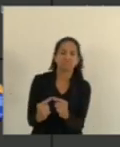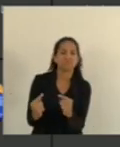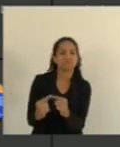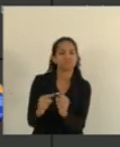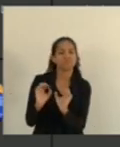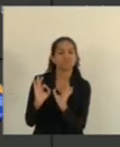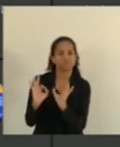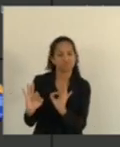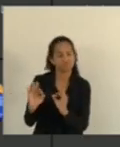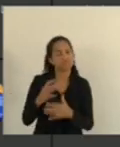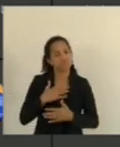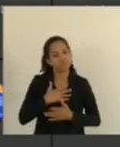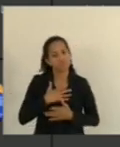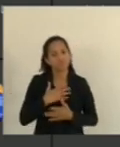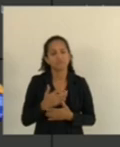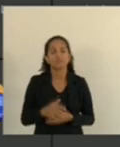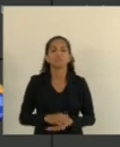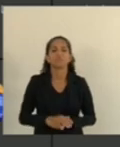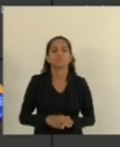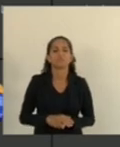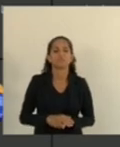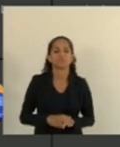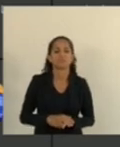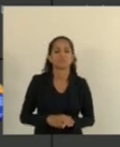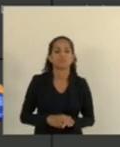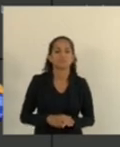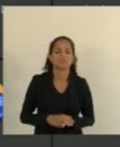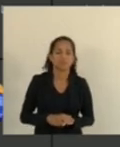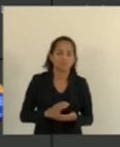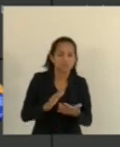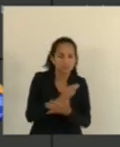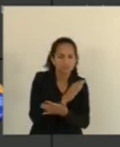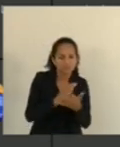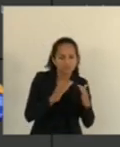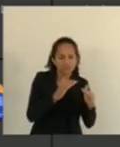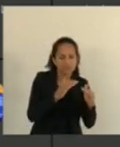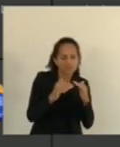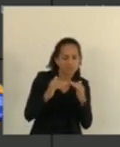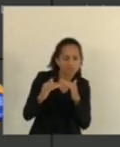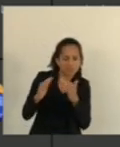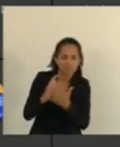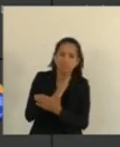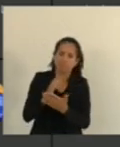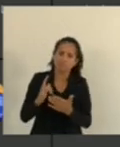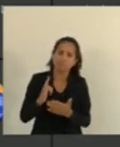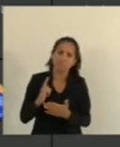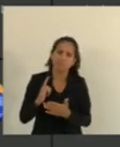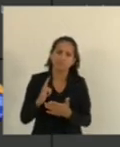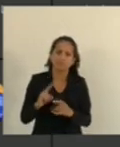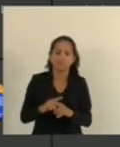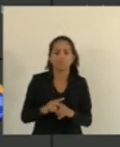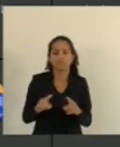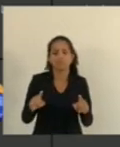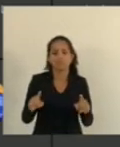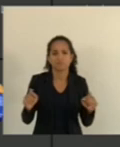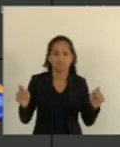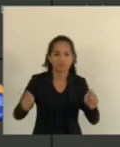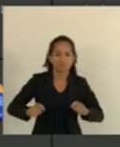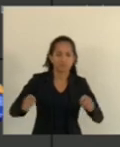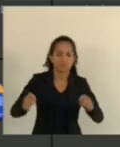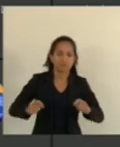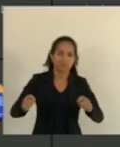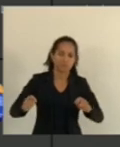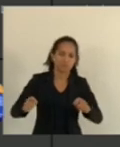E eu vou Apesar de haver Divergências Em relação A possibilidade De nós